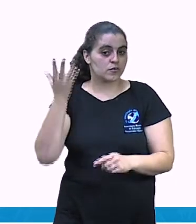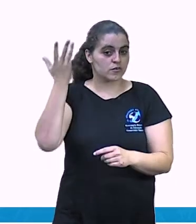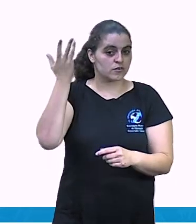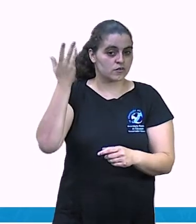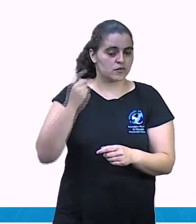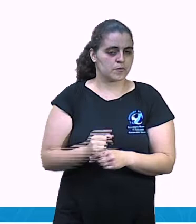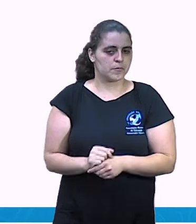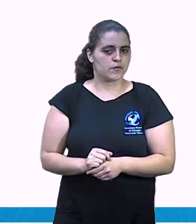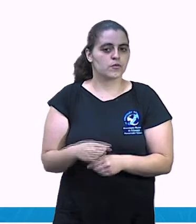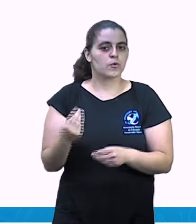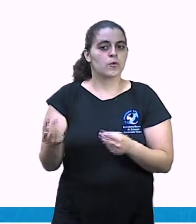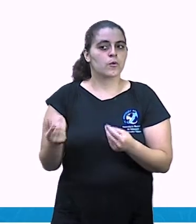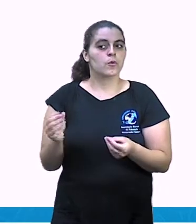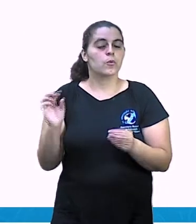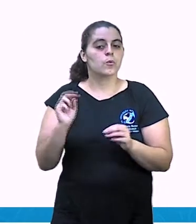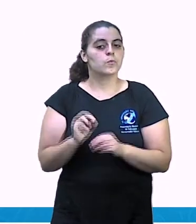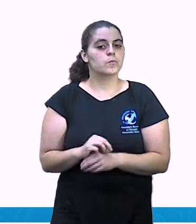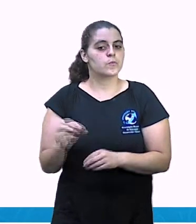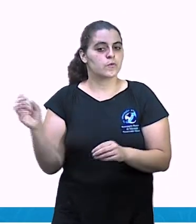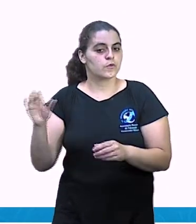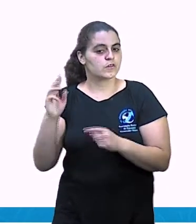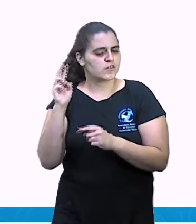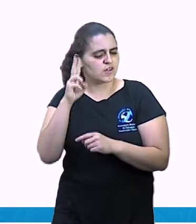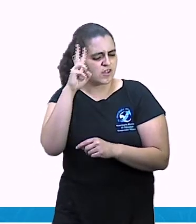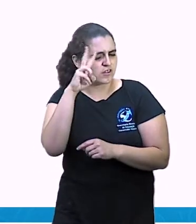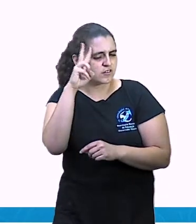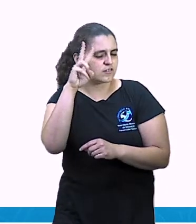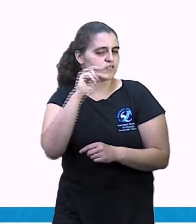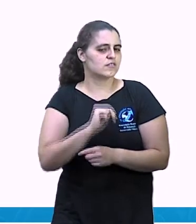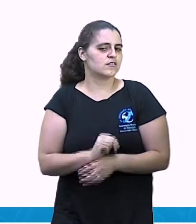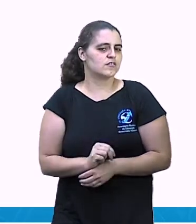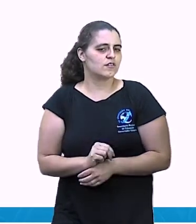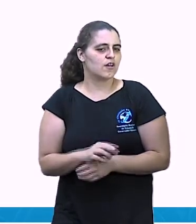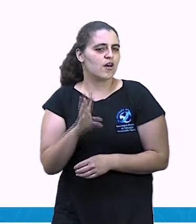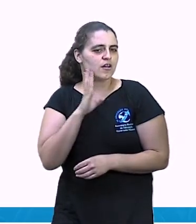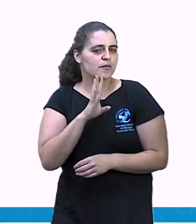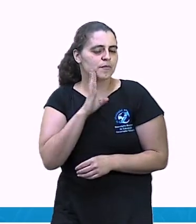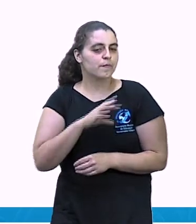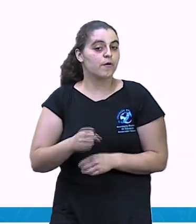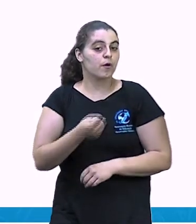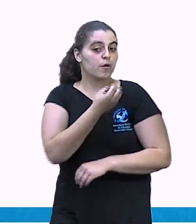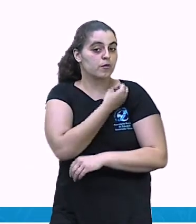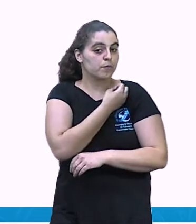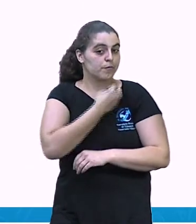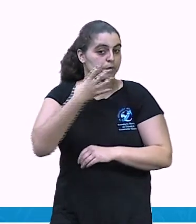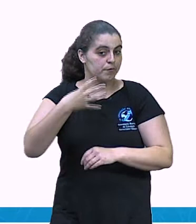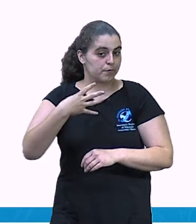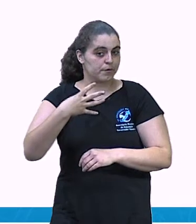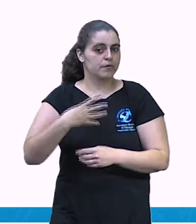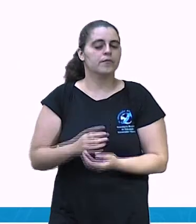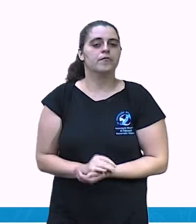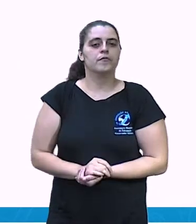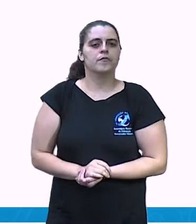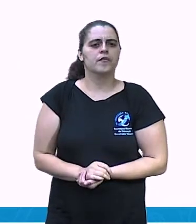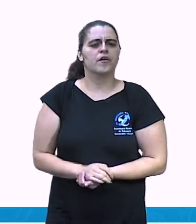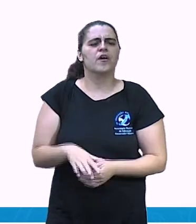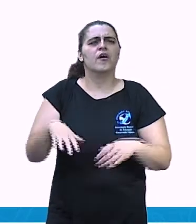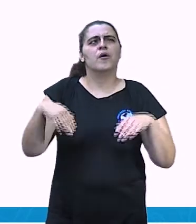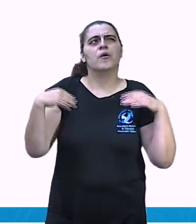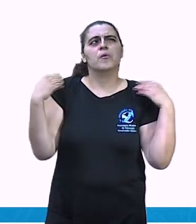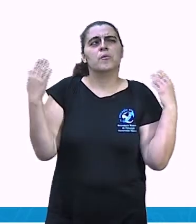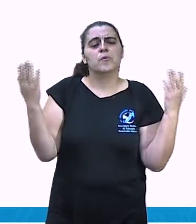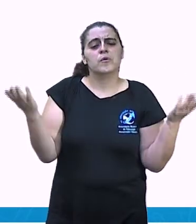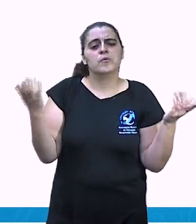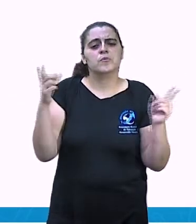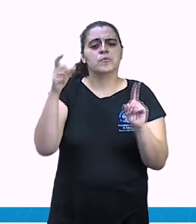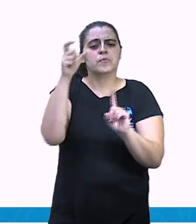contando essa história para vocês. Agora, o número 4. Quem são